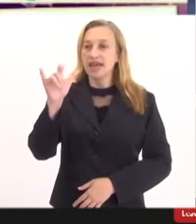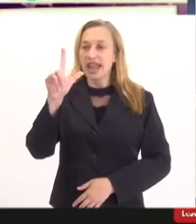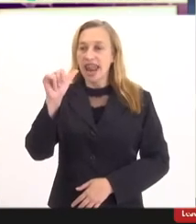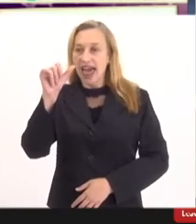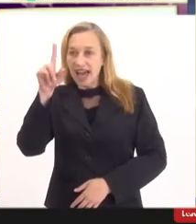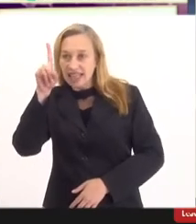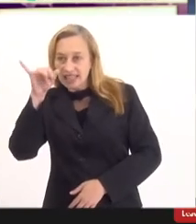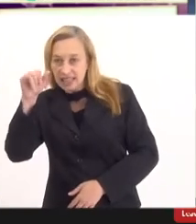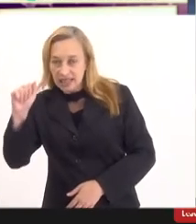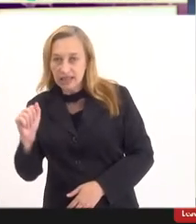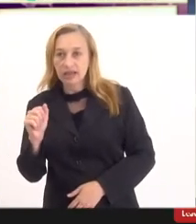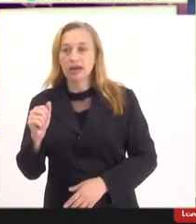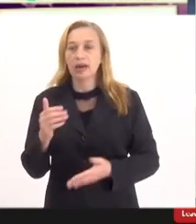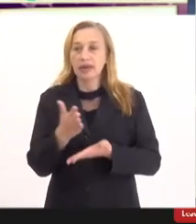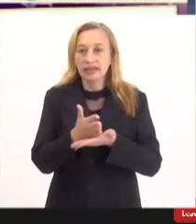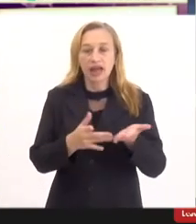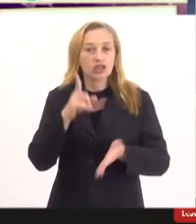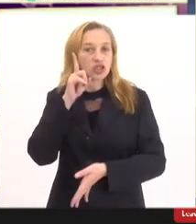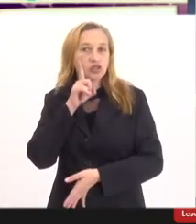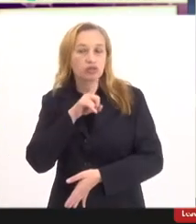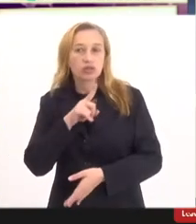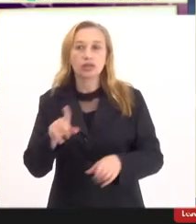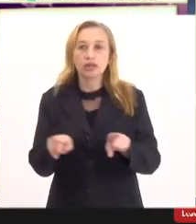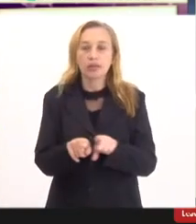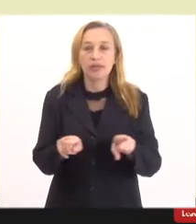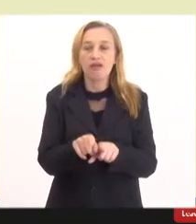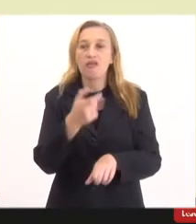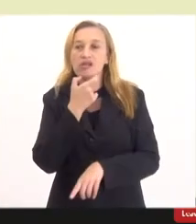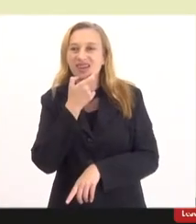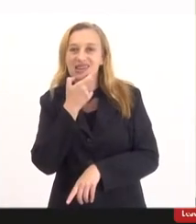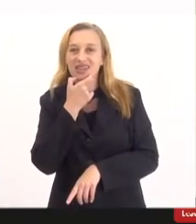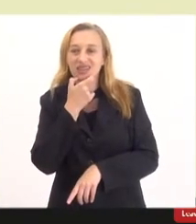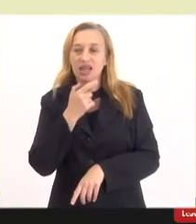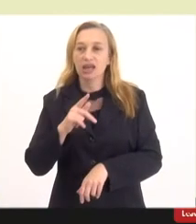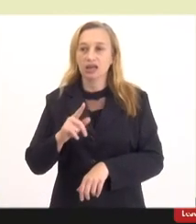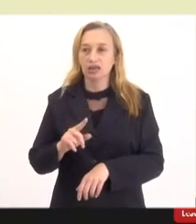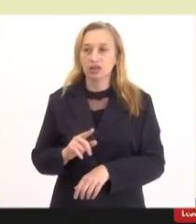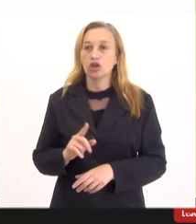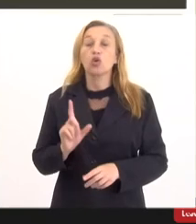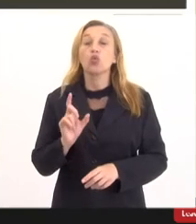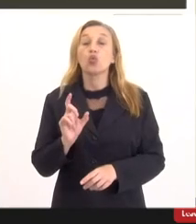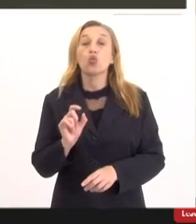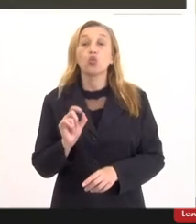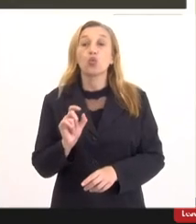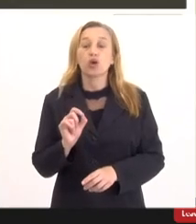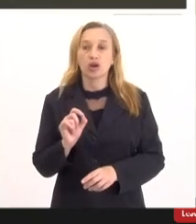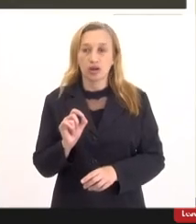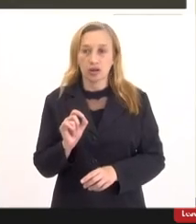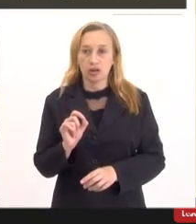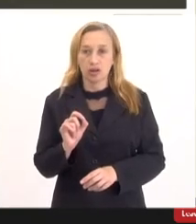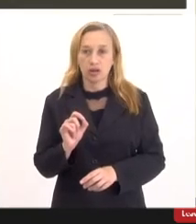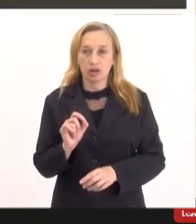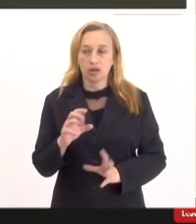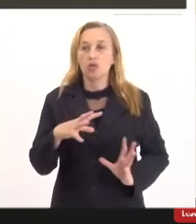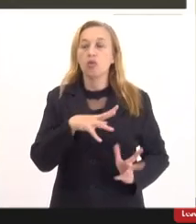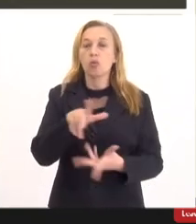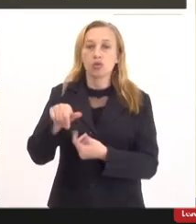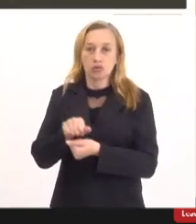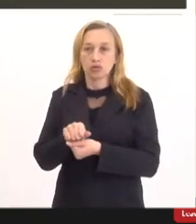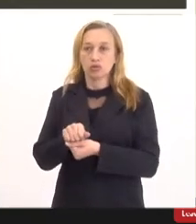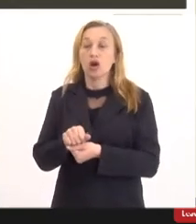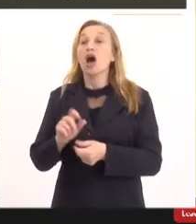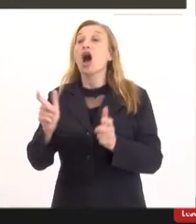partes dos Estados Unidos a própria Inglaterra não é e que o mundo está fazendo e onde estão se pedindo